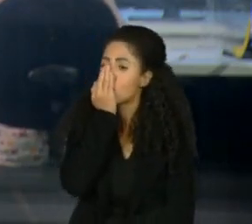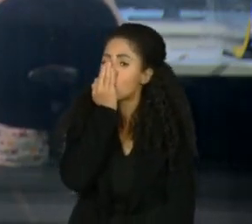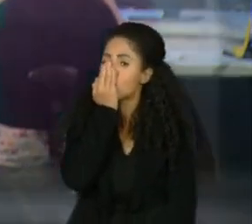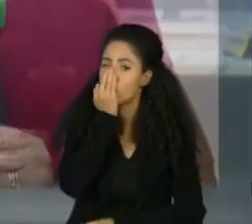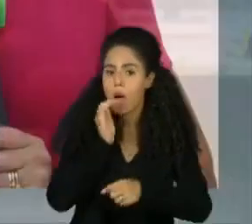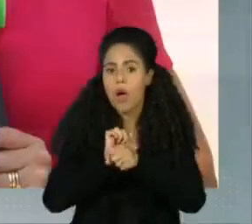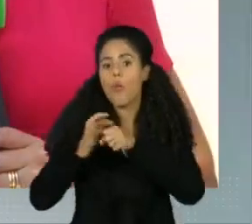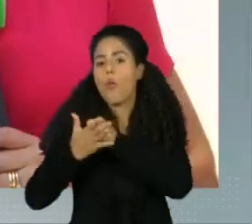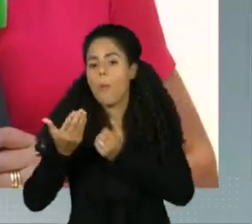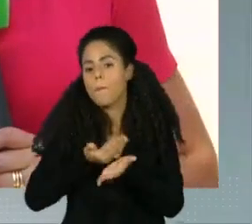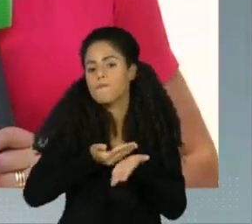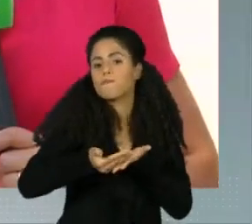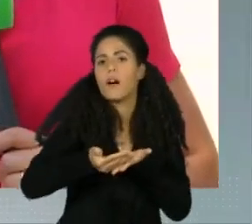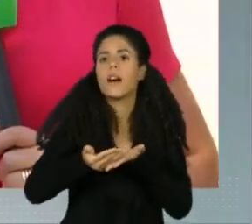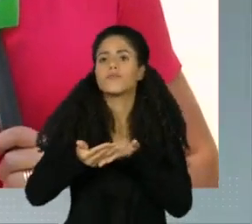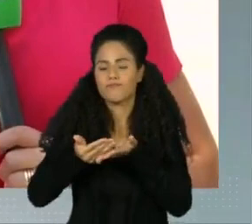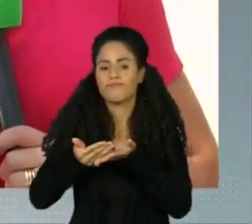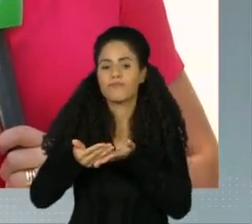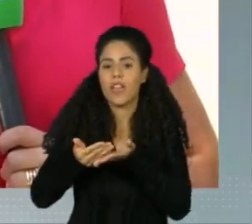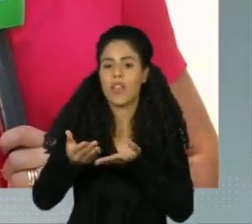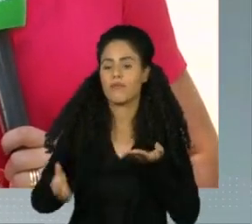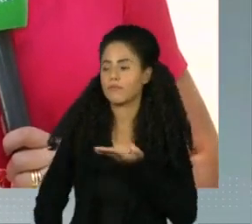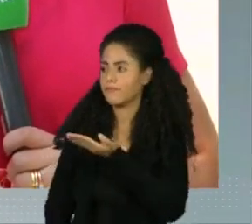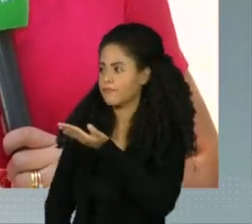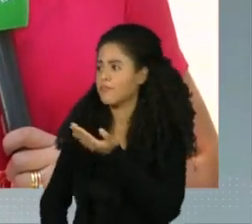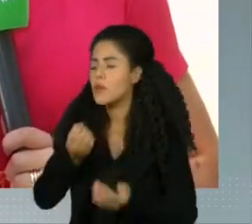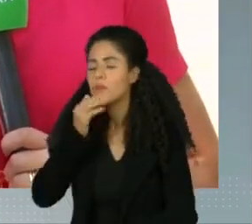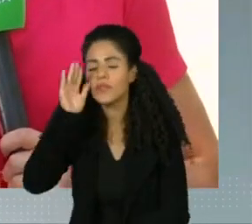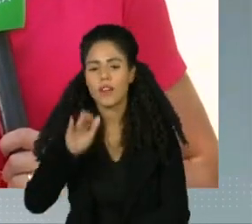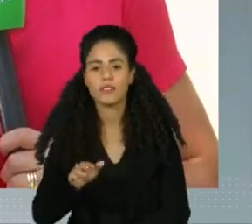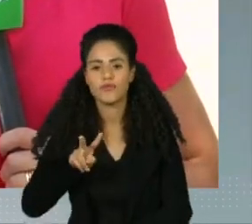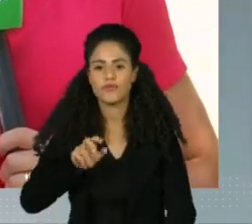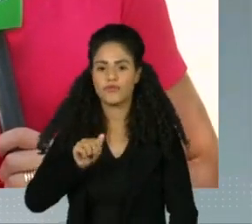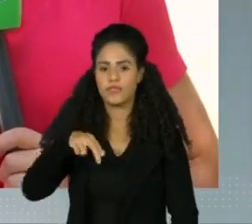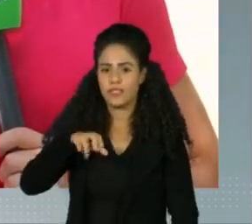A repórter Vanessa Lorenzini tem mais informações. Boa tarde, Vanessa.